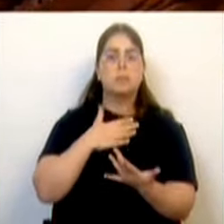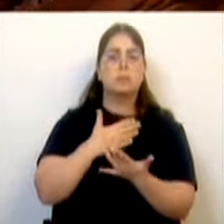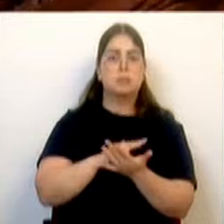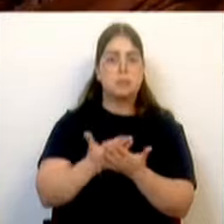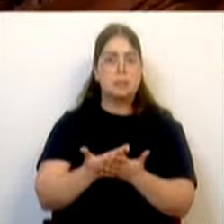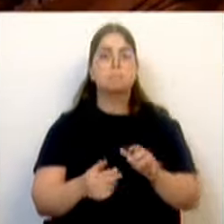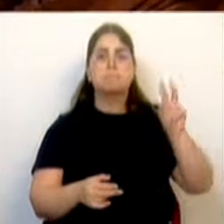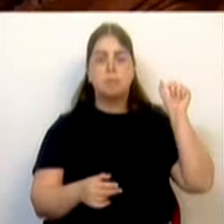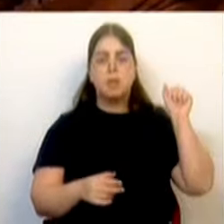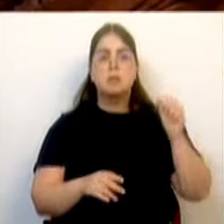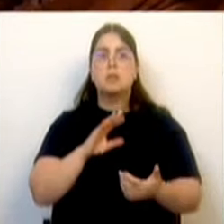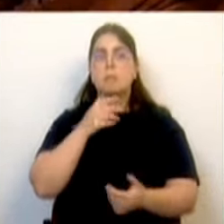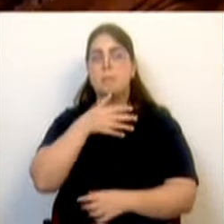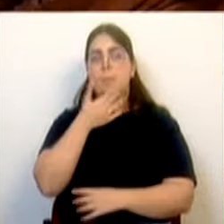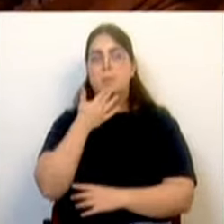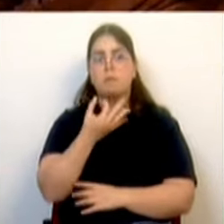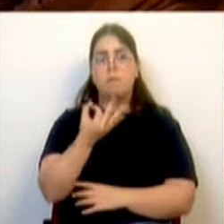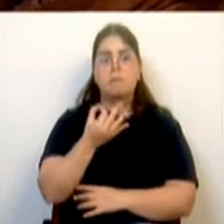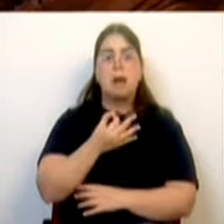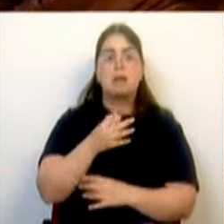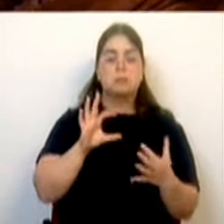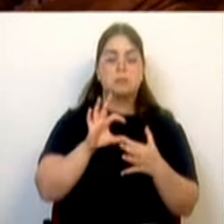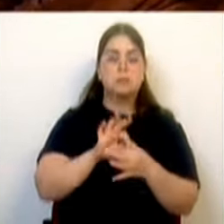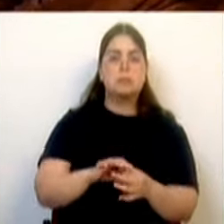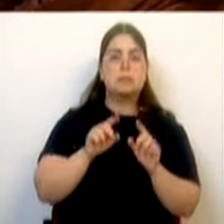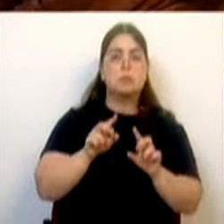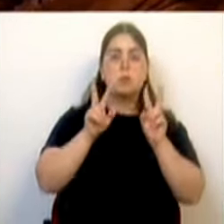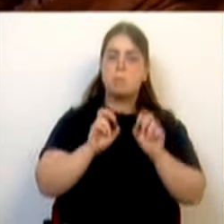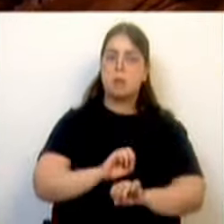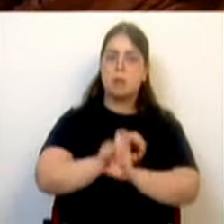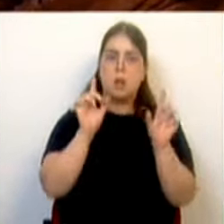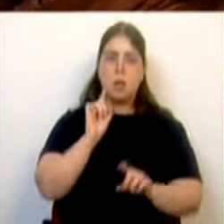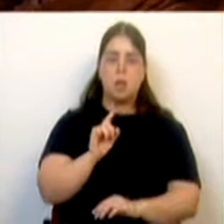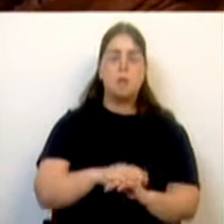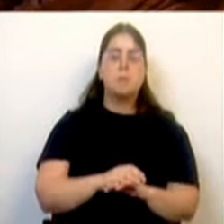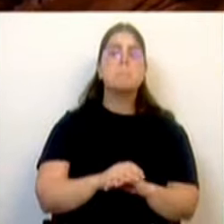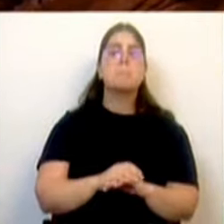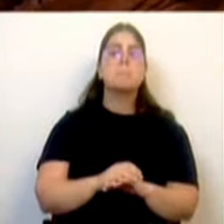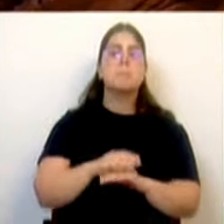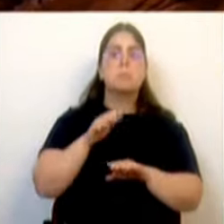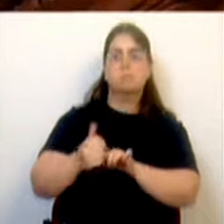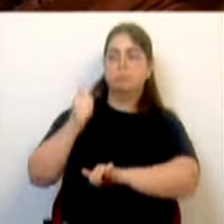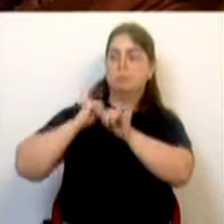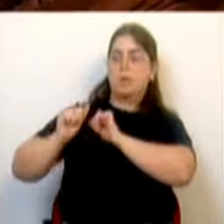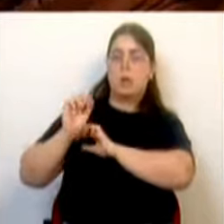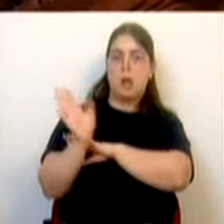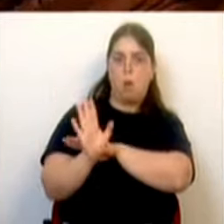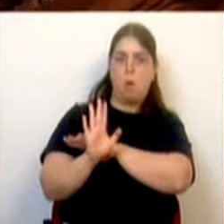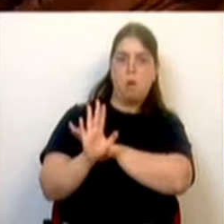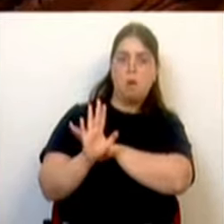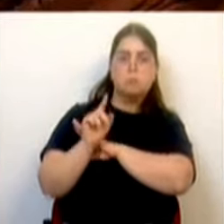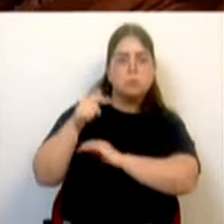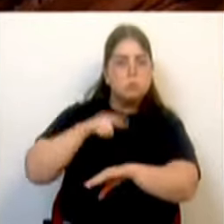sobre este tema. Para o PS, este tema é muito claro. Nem um passo atrás. O tempo urge,